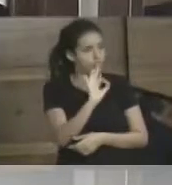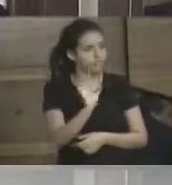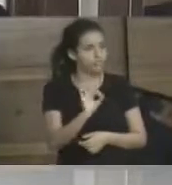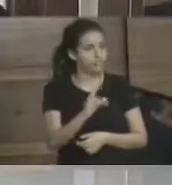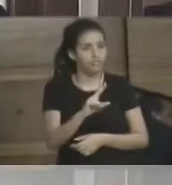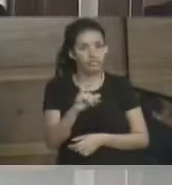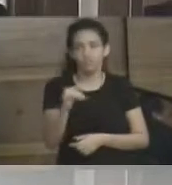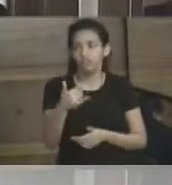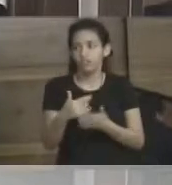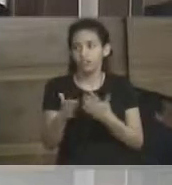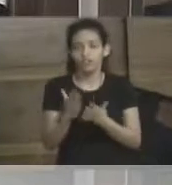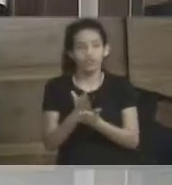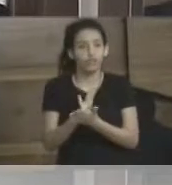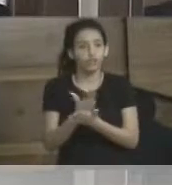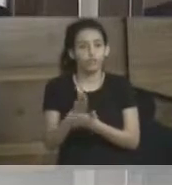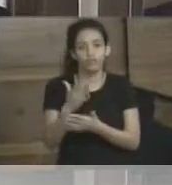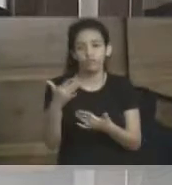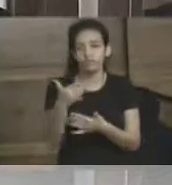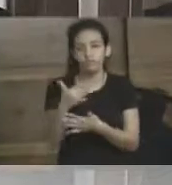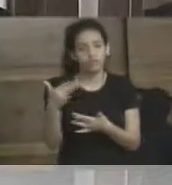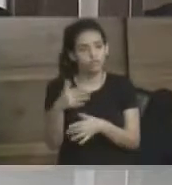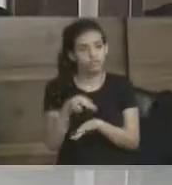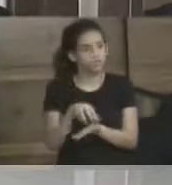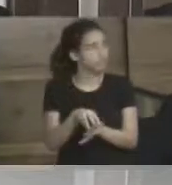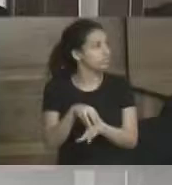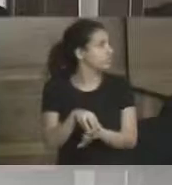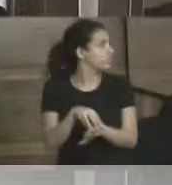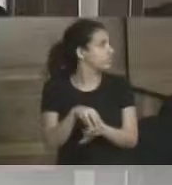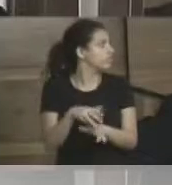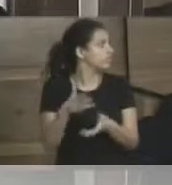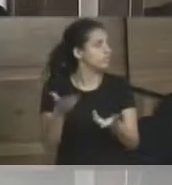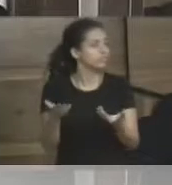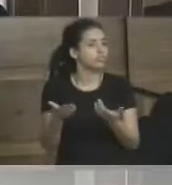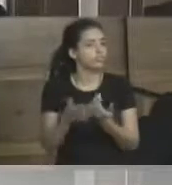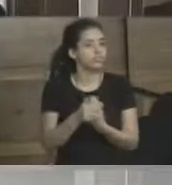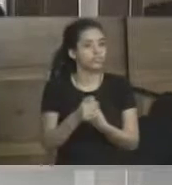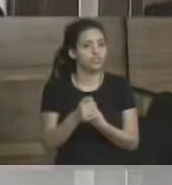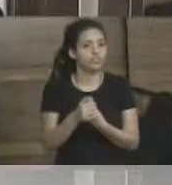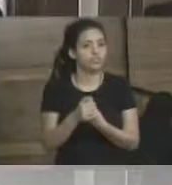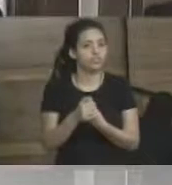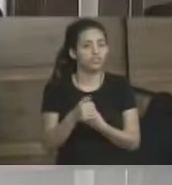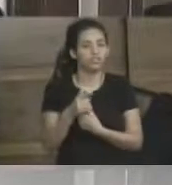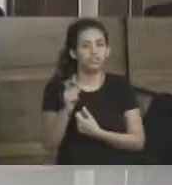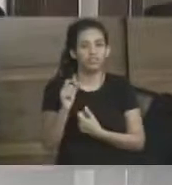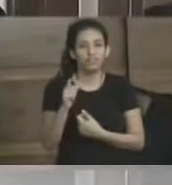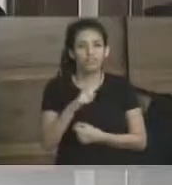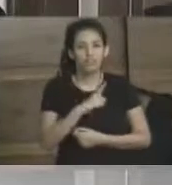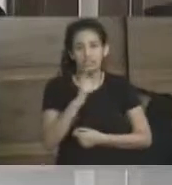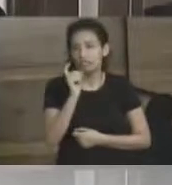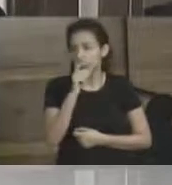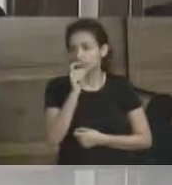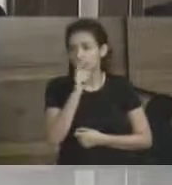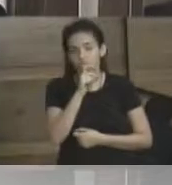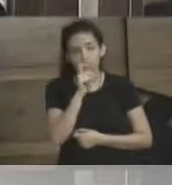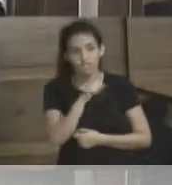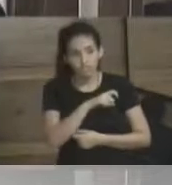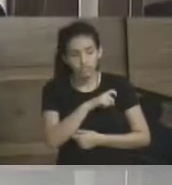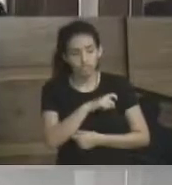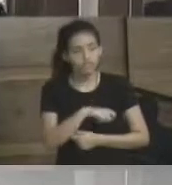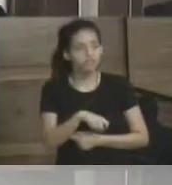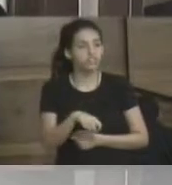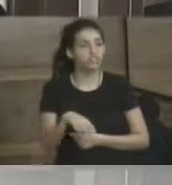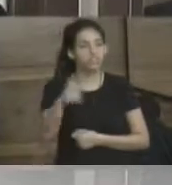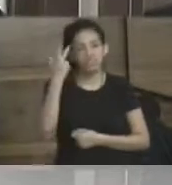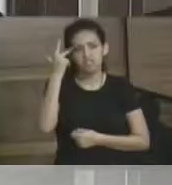você vai para algumas cidades aí turísticas, meu amigo, o que eles contam de mentira para vocês, da cidade deles, contam